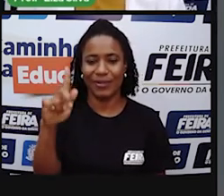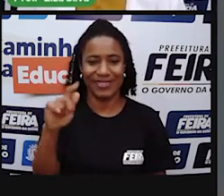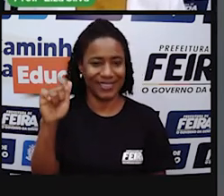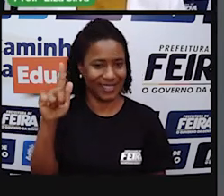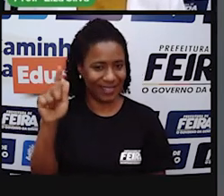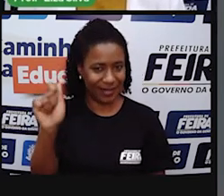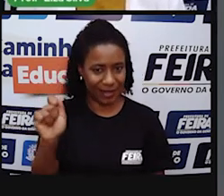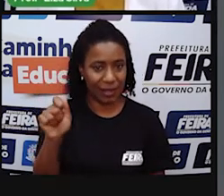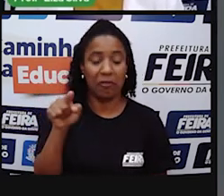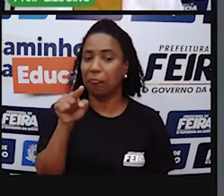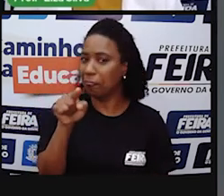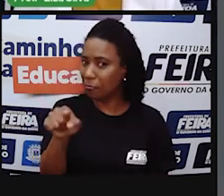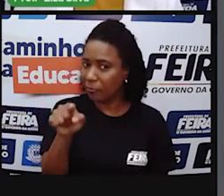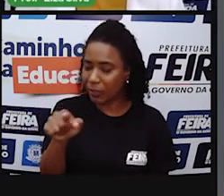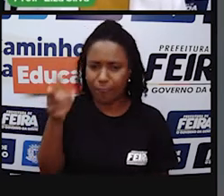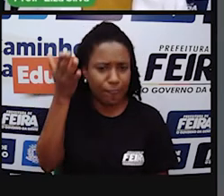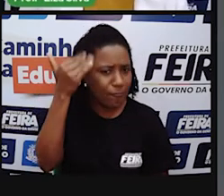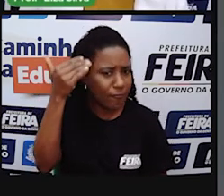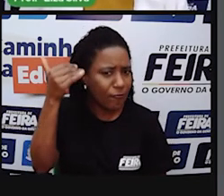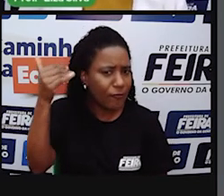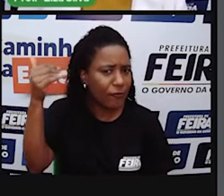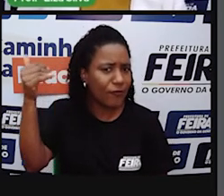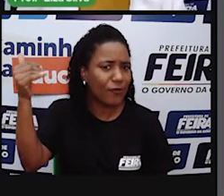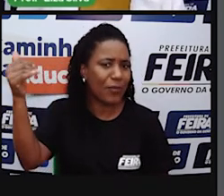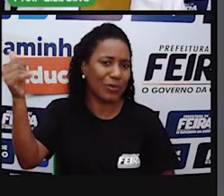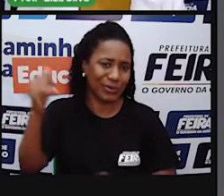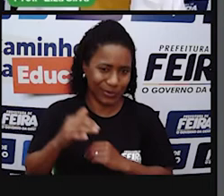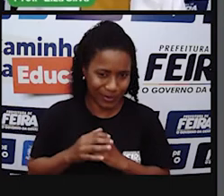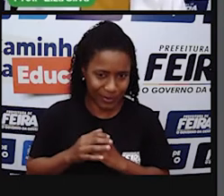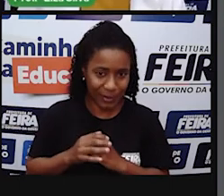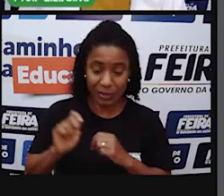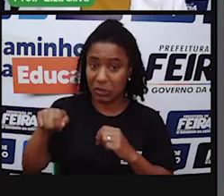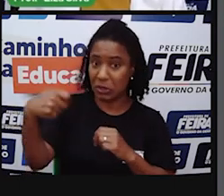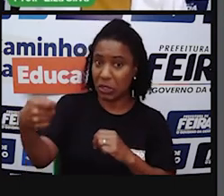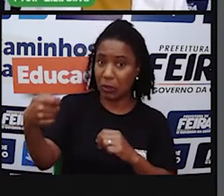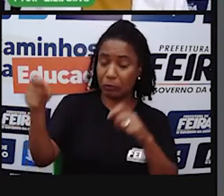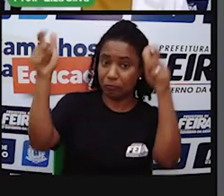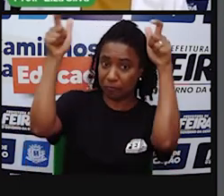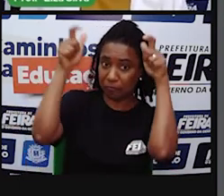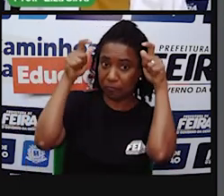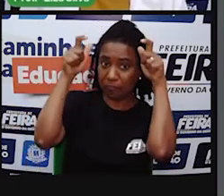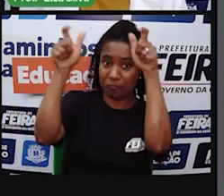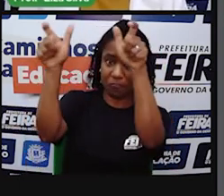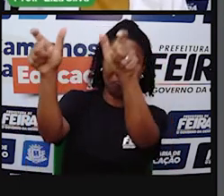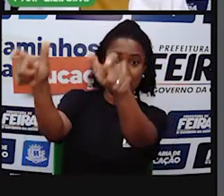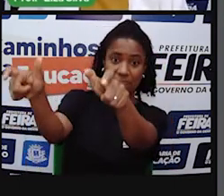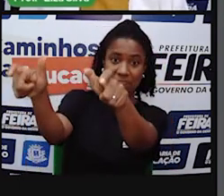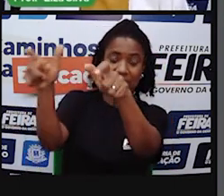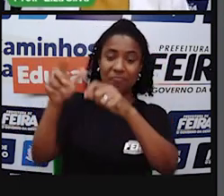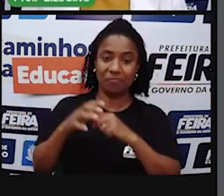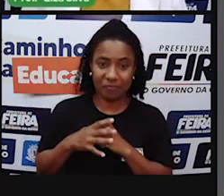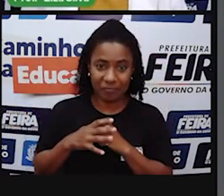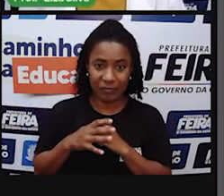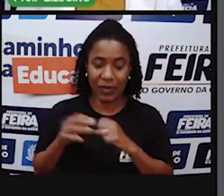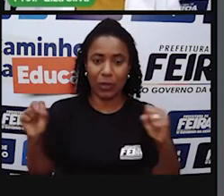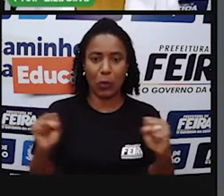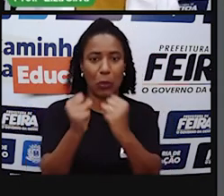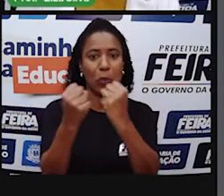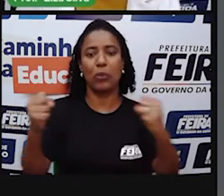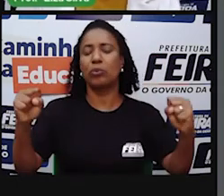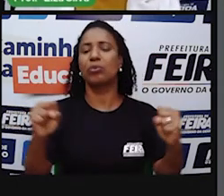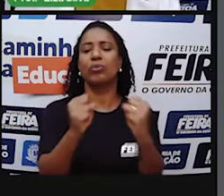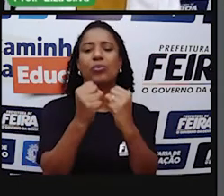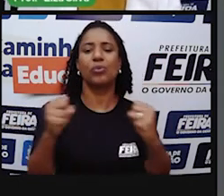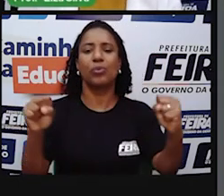of Bayon Então Luiz Gonzaga foi considerado o rei do Bayon Mas por que ele recebeu esse